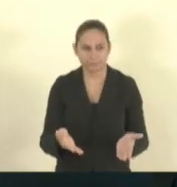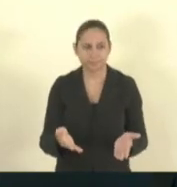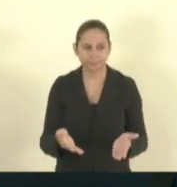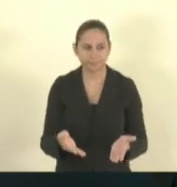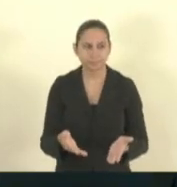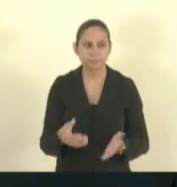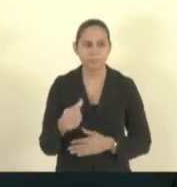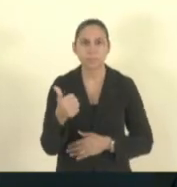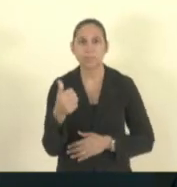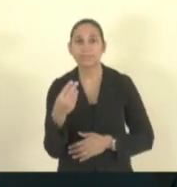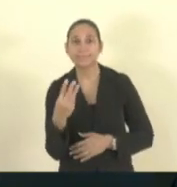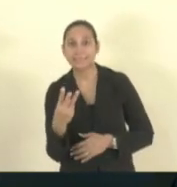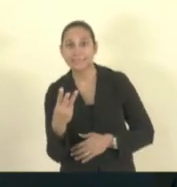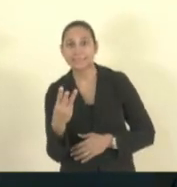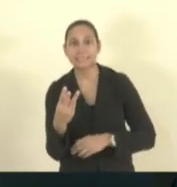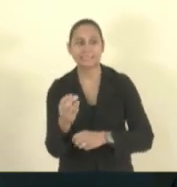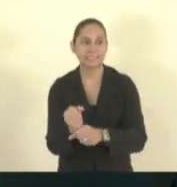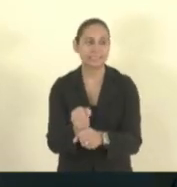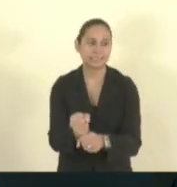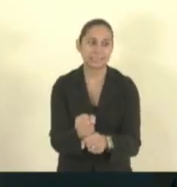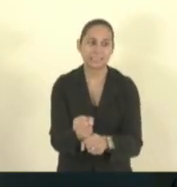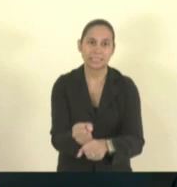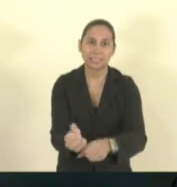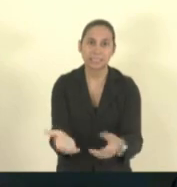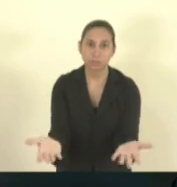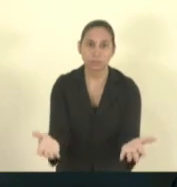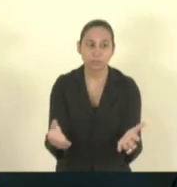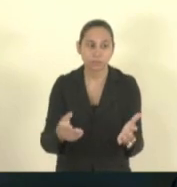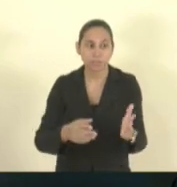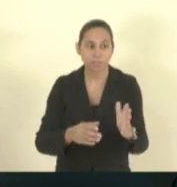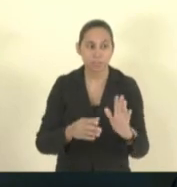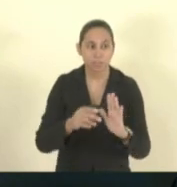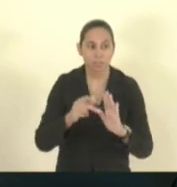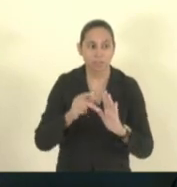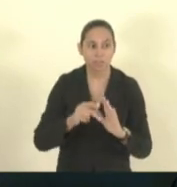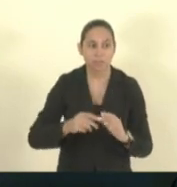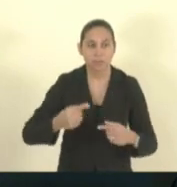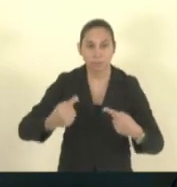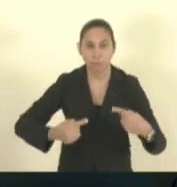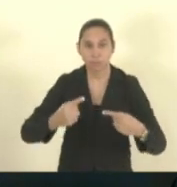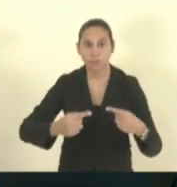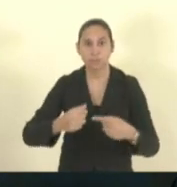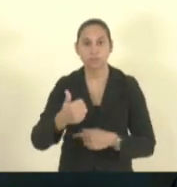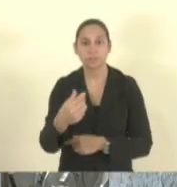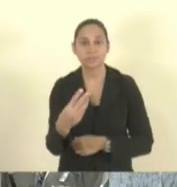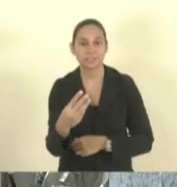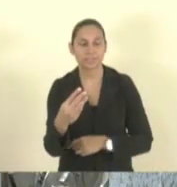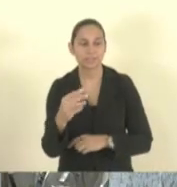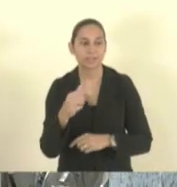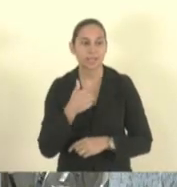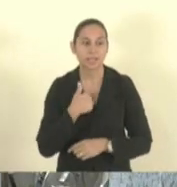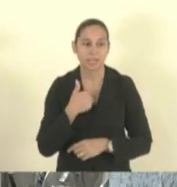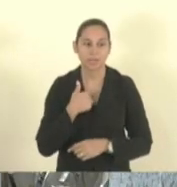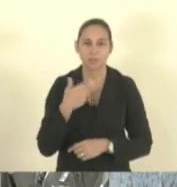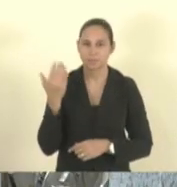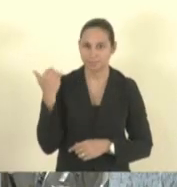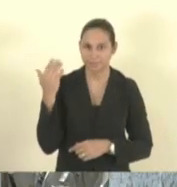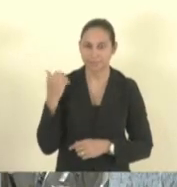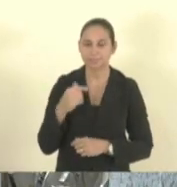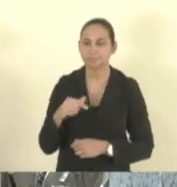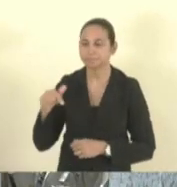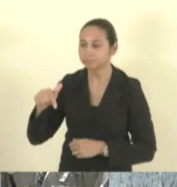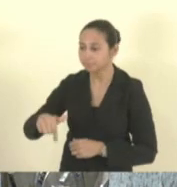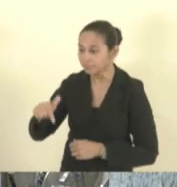13 anos então é recente uma política de 13 anos é uma política deputado a primeira vez que eu ouvi a palavra autismo foi aqui